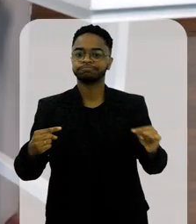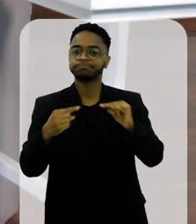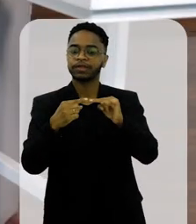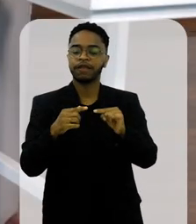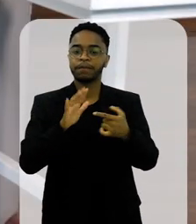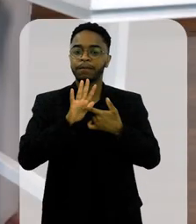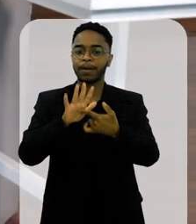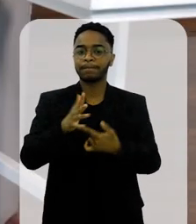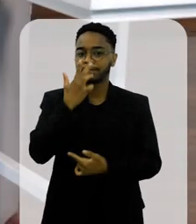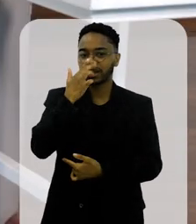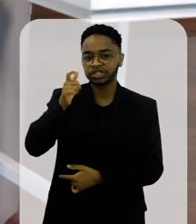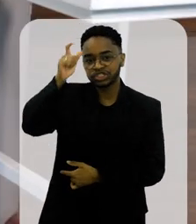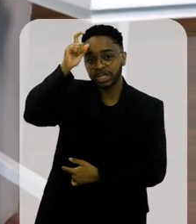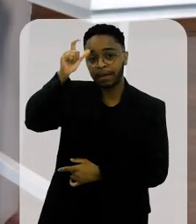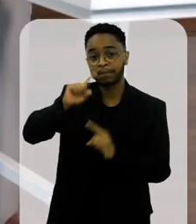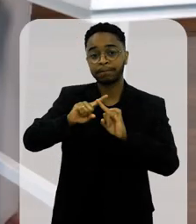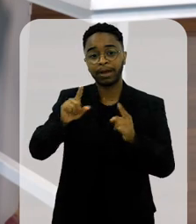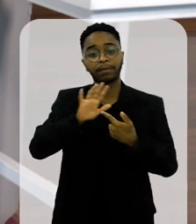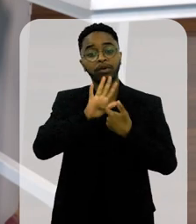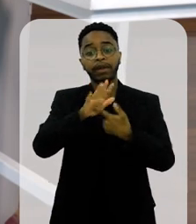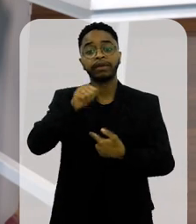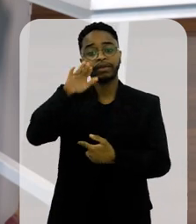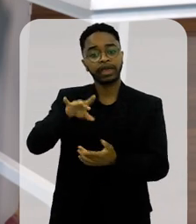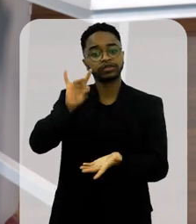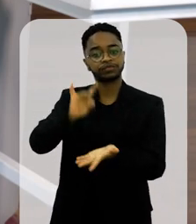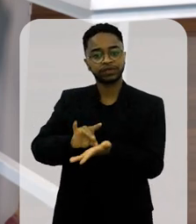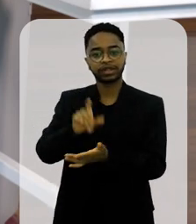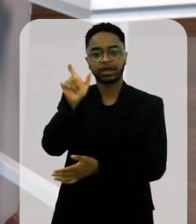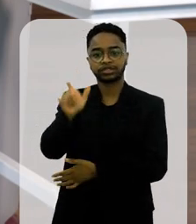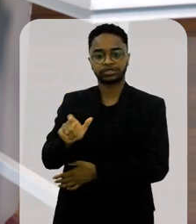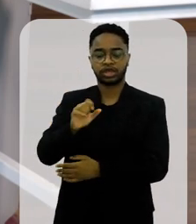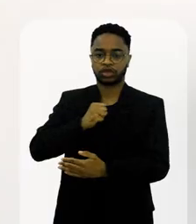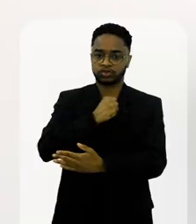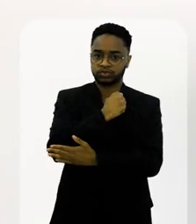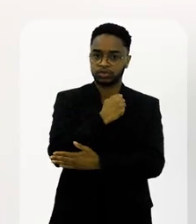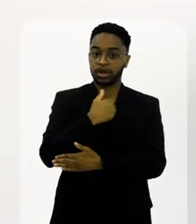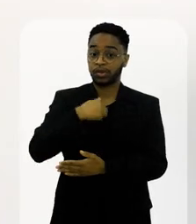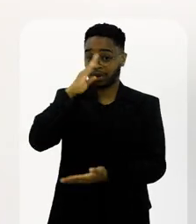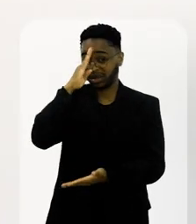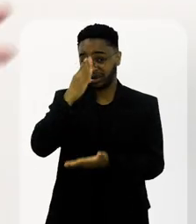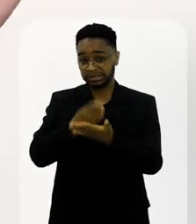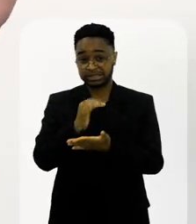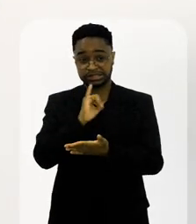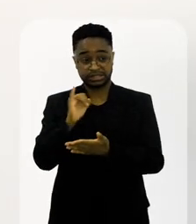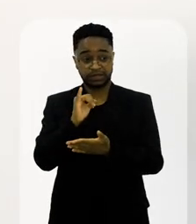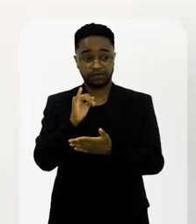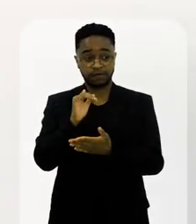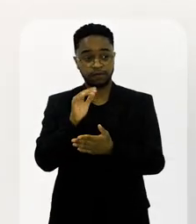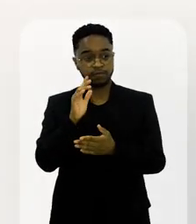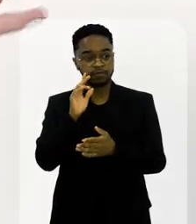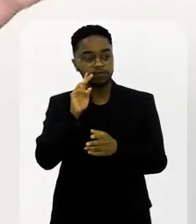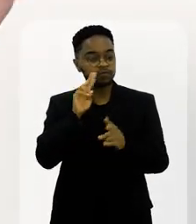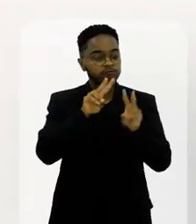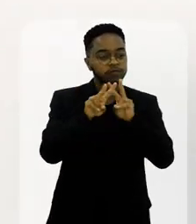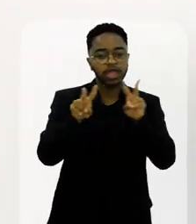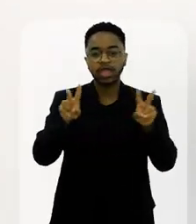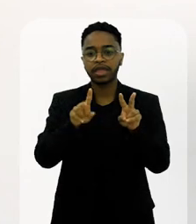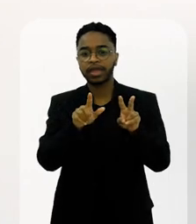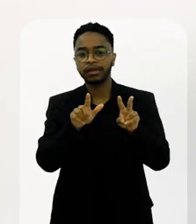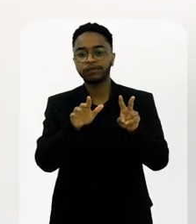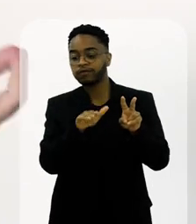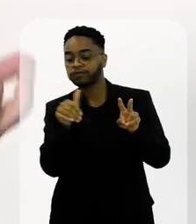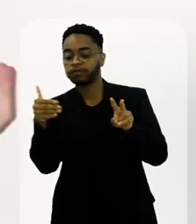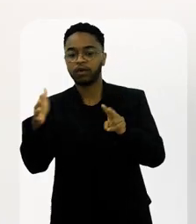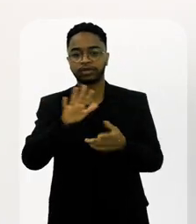Na contemporaneidade, né? É tentar desmistificar o que é essa figura e eu acho, olhando para os lados, olhando para fora do mundo do